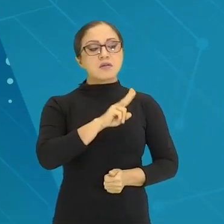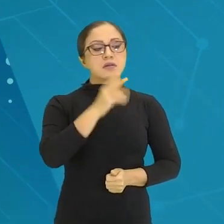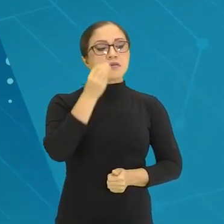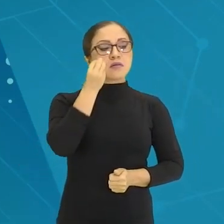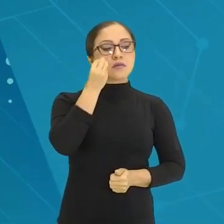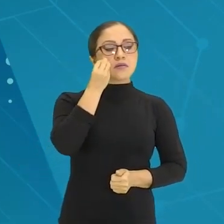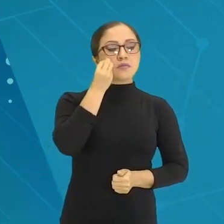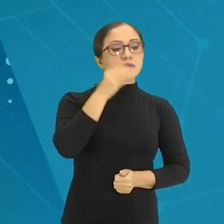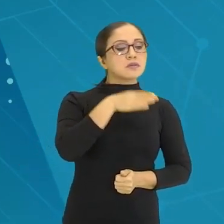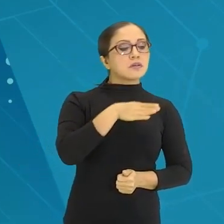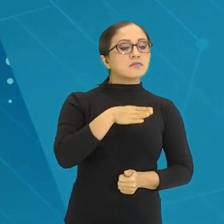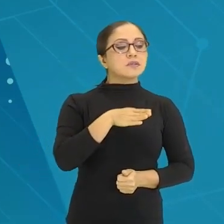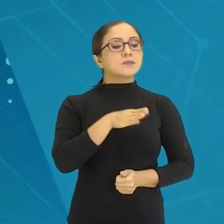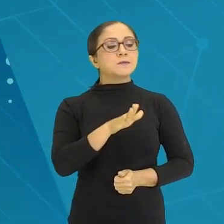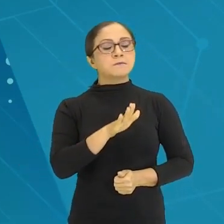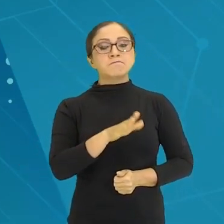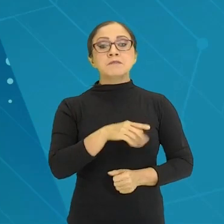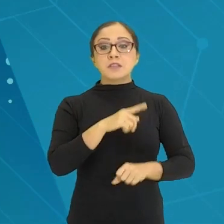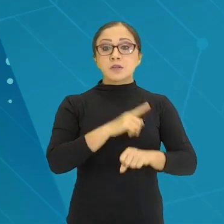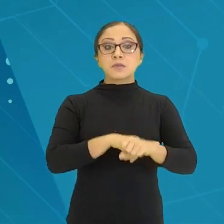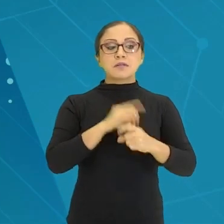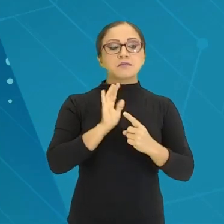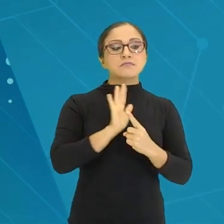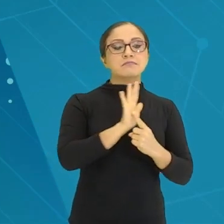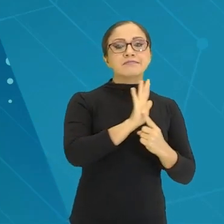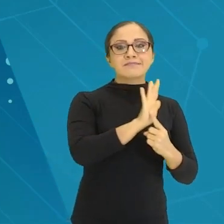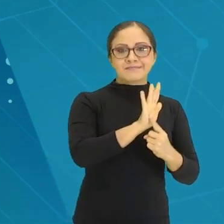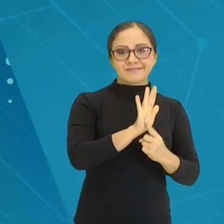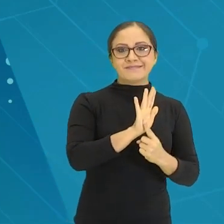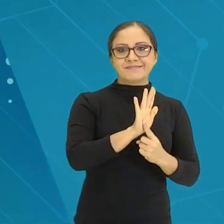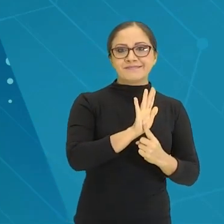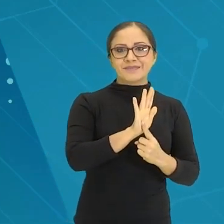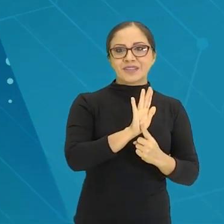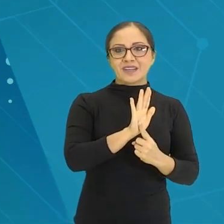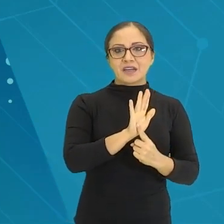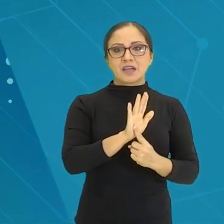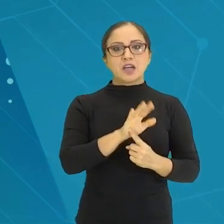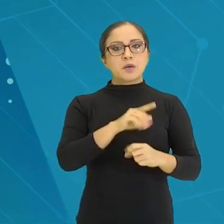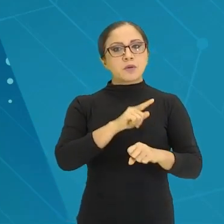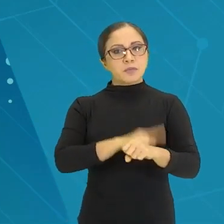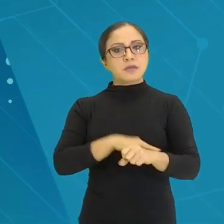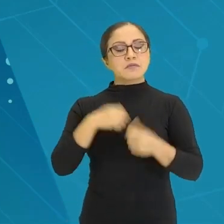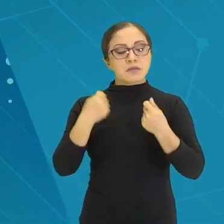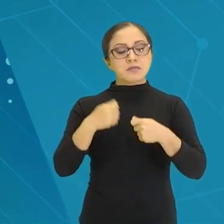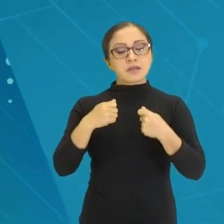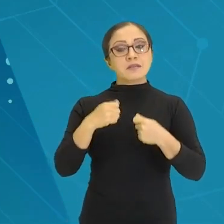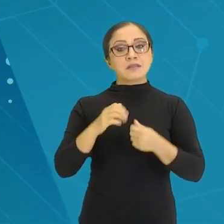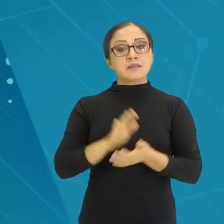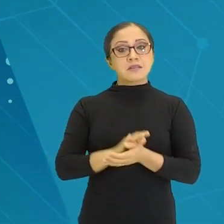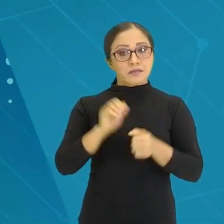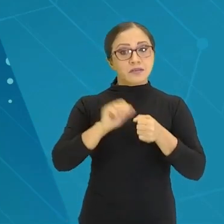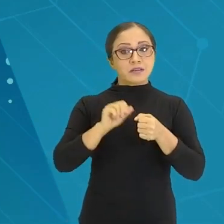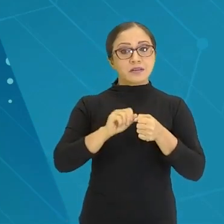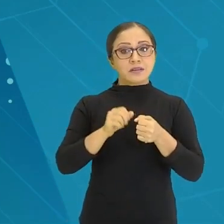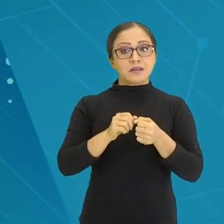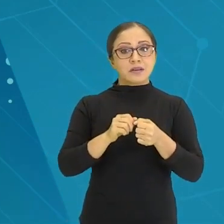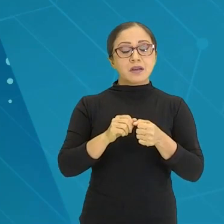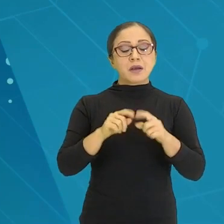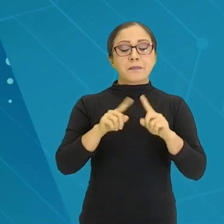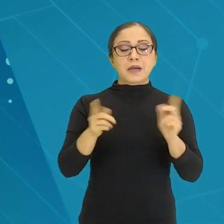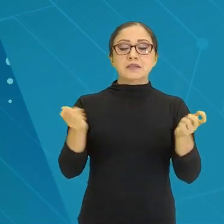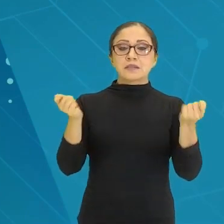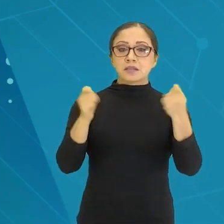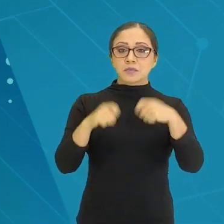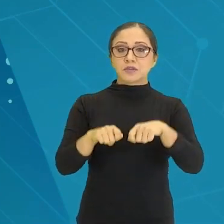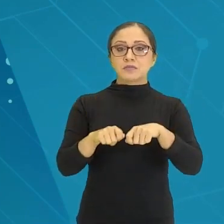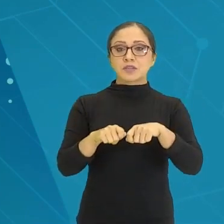para fazer as intervenções, numa hora que a gente entenda que é necessário fazer. Tá? Mas essa possibilidade